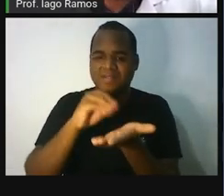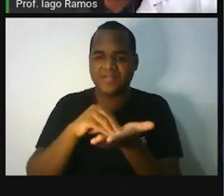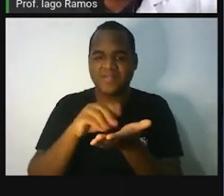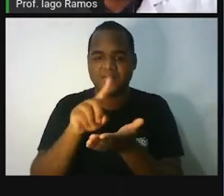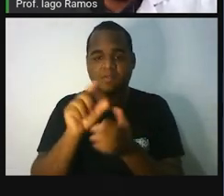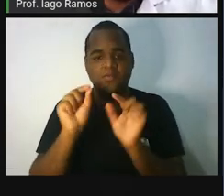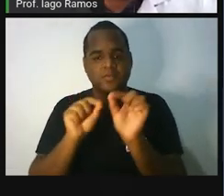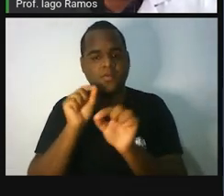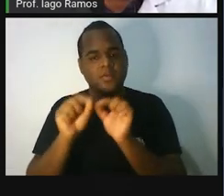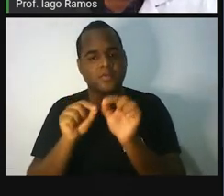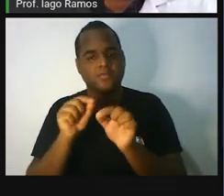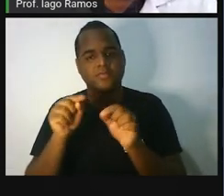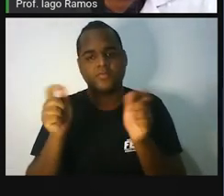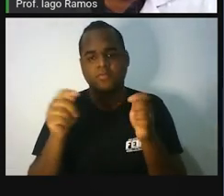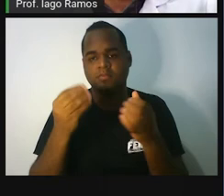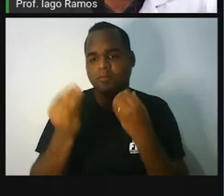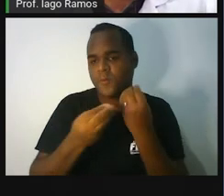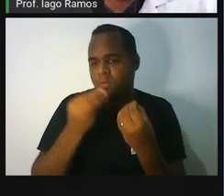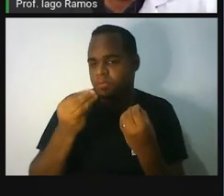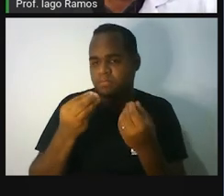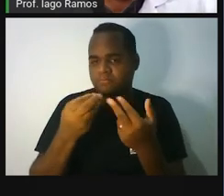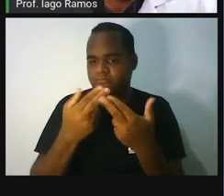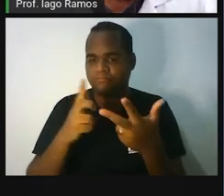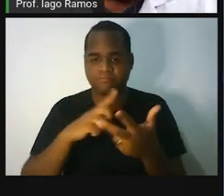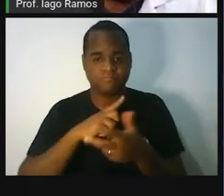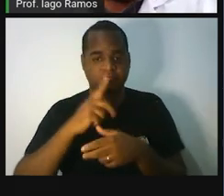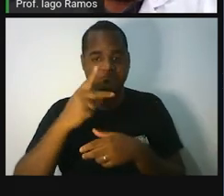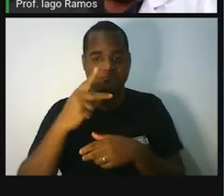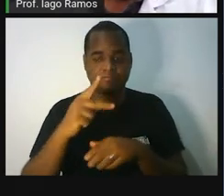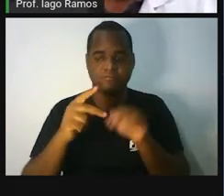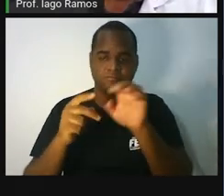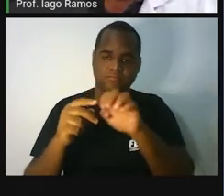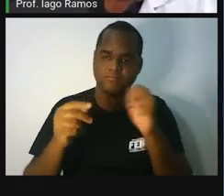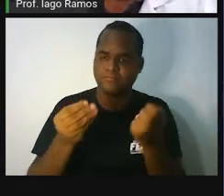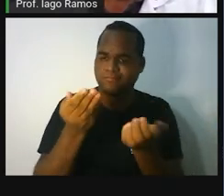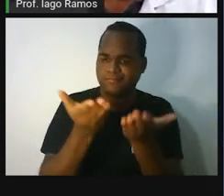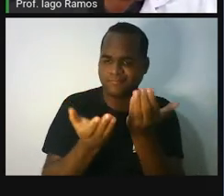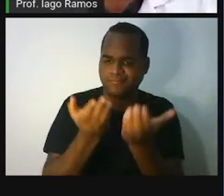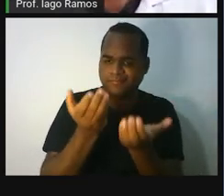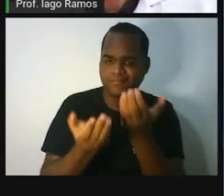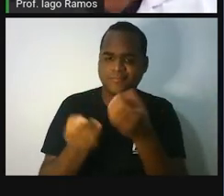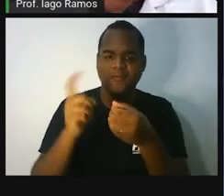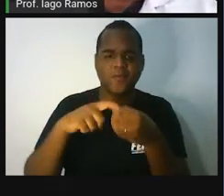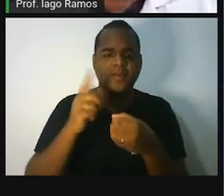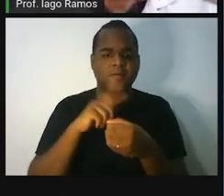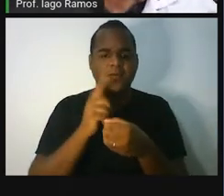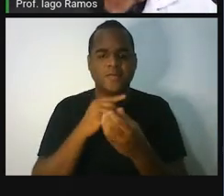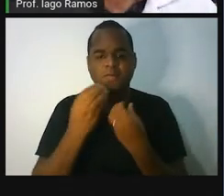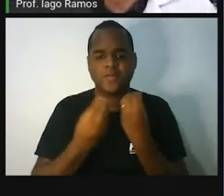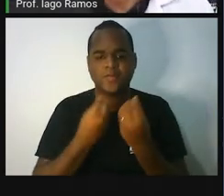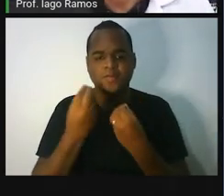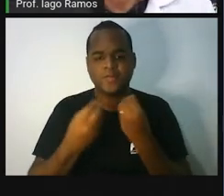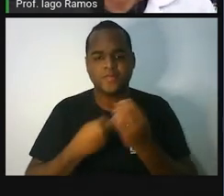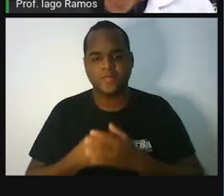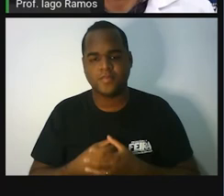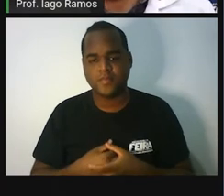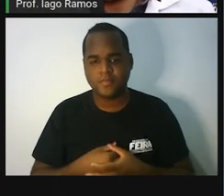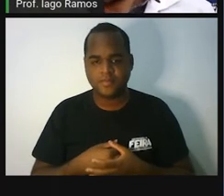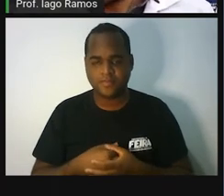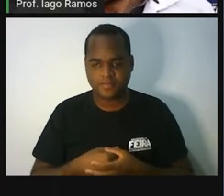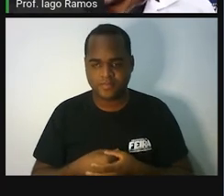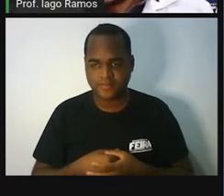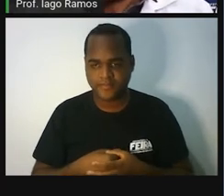que é você vai fazer do outro lado do prato esquerdo para equilibrar de novo? Já começa a